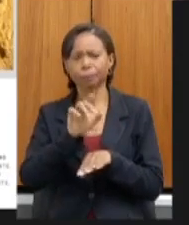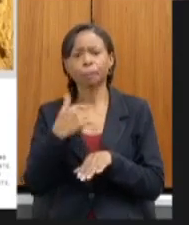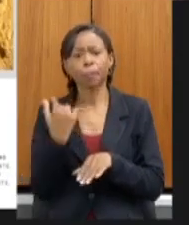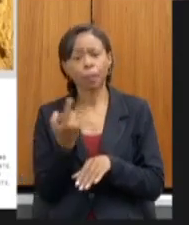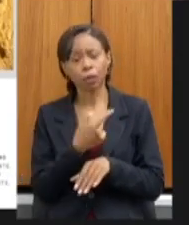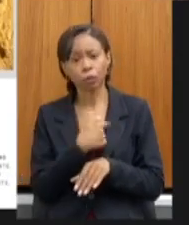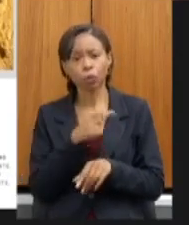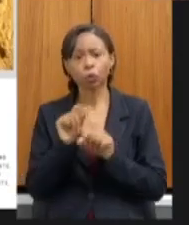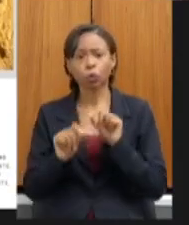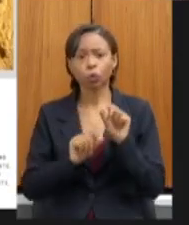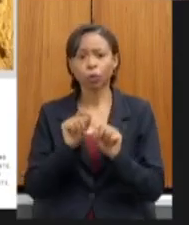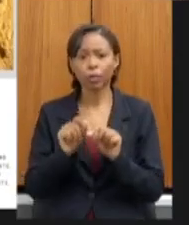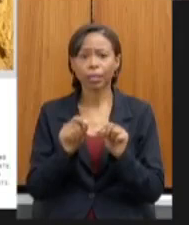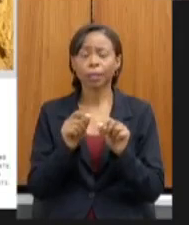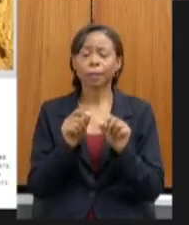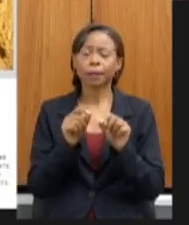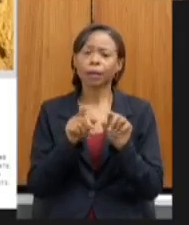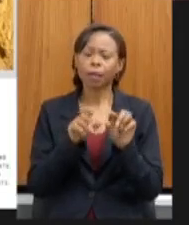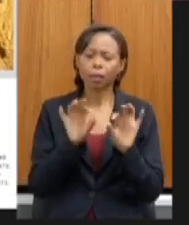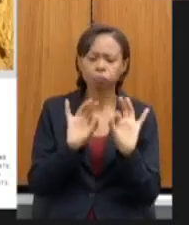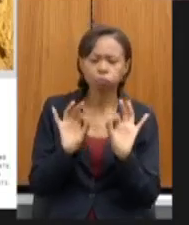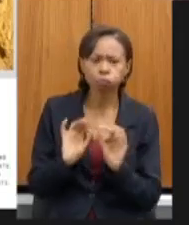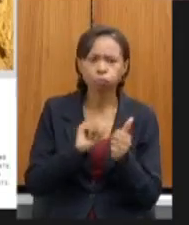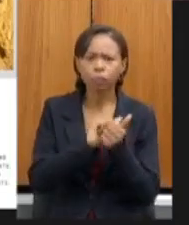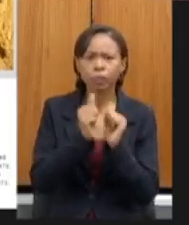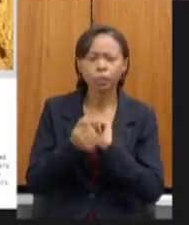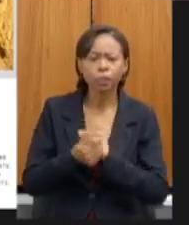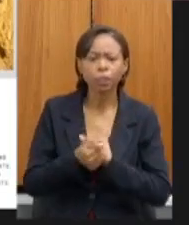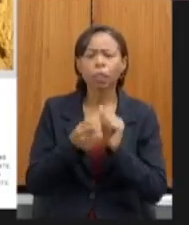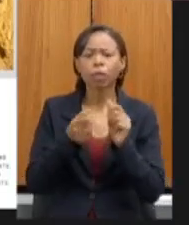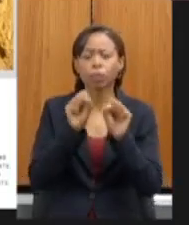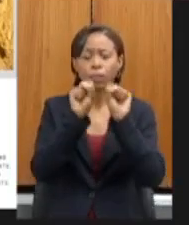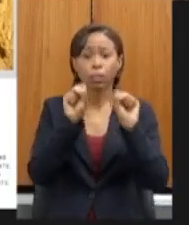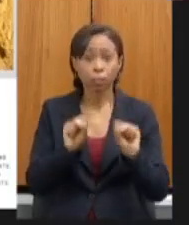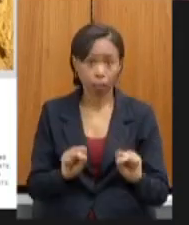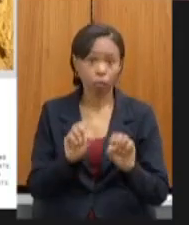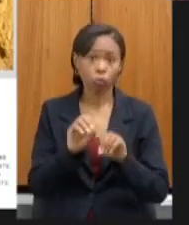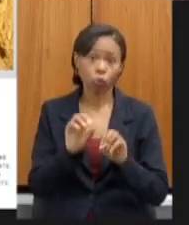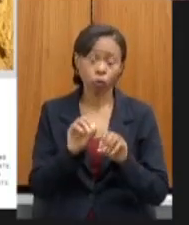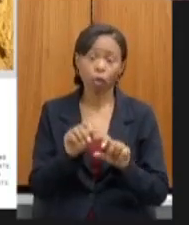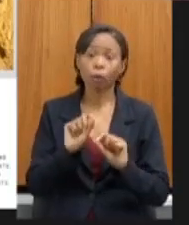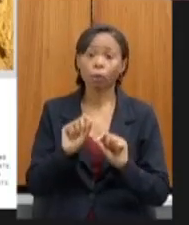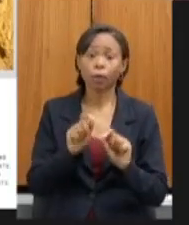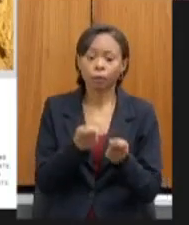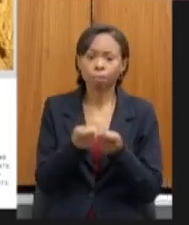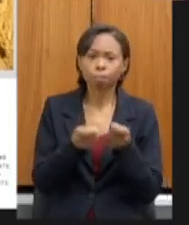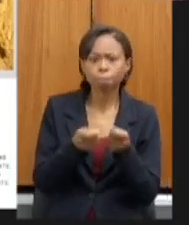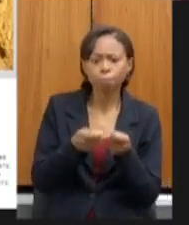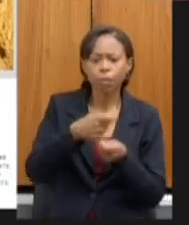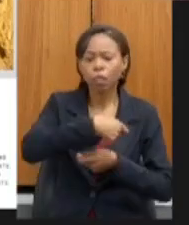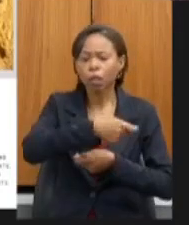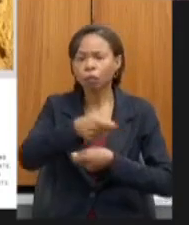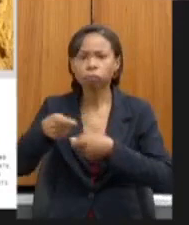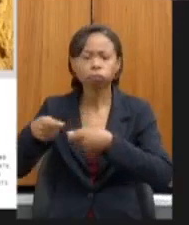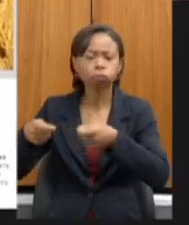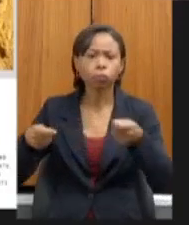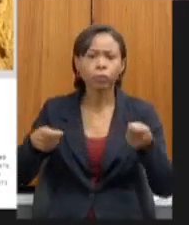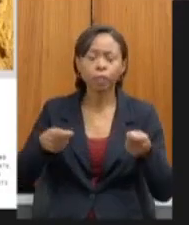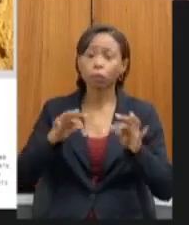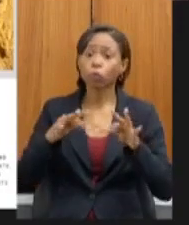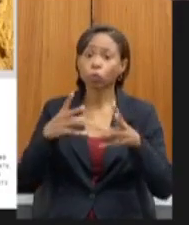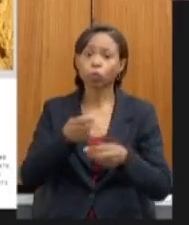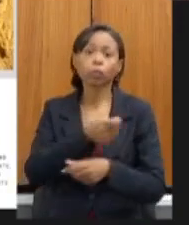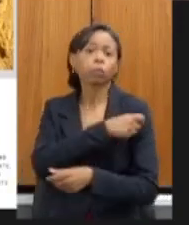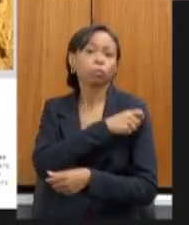gestão escolar que permitiu esse controle da entrega e acessibilidade por cada um dos alunos da rede aos planos de estudos doutorados